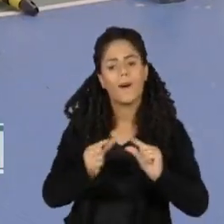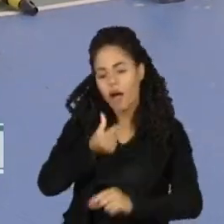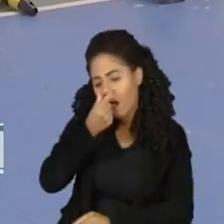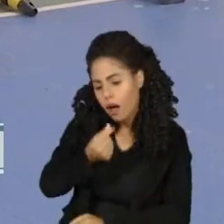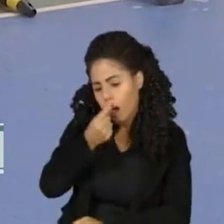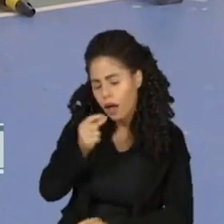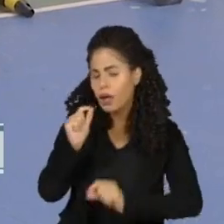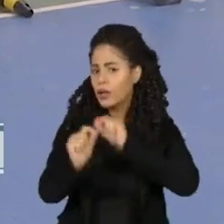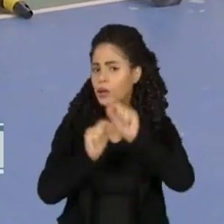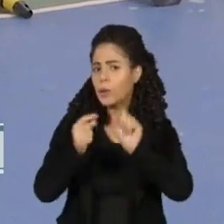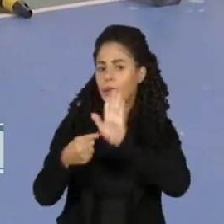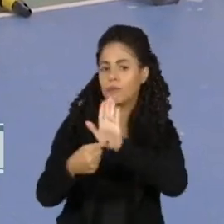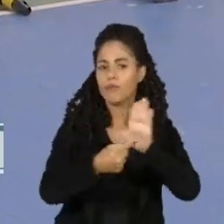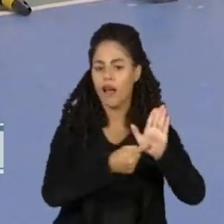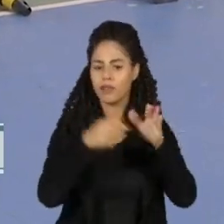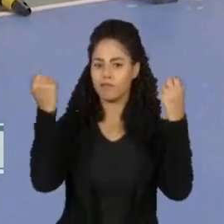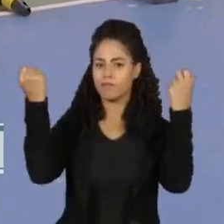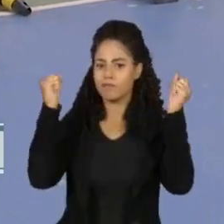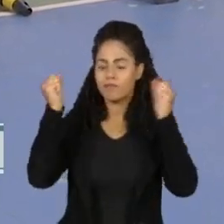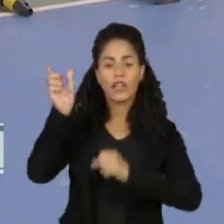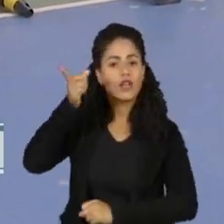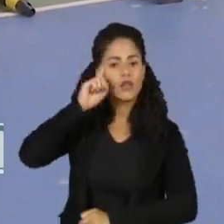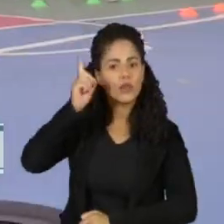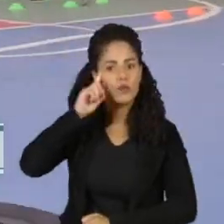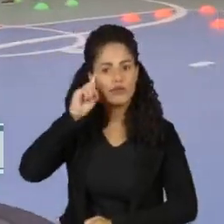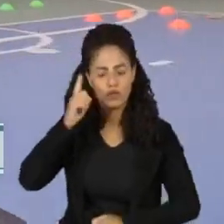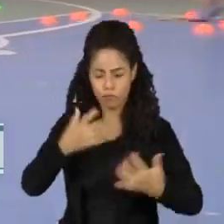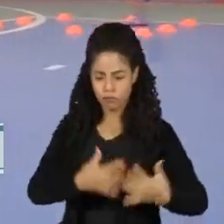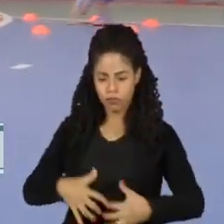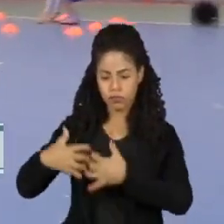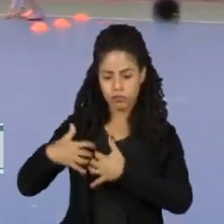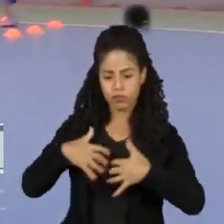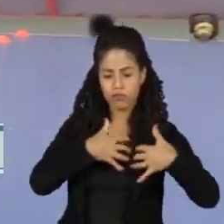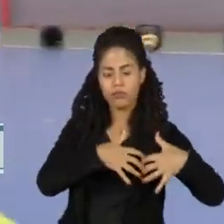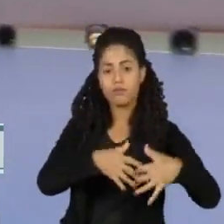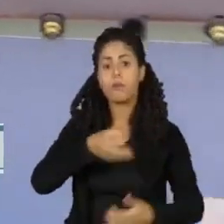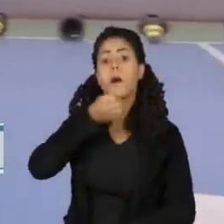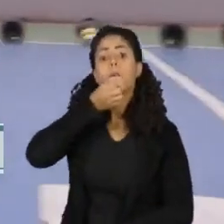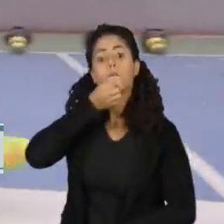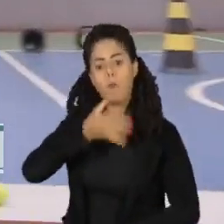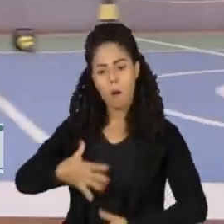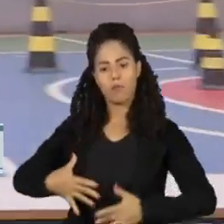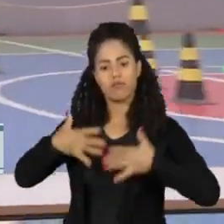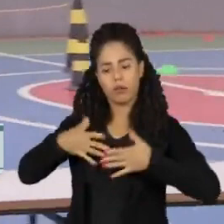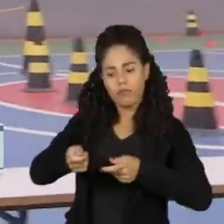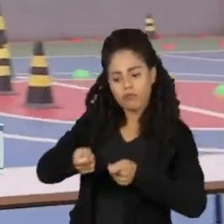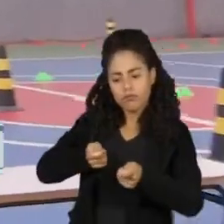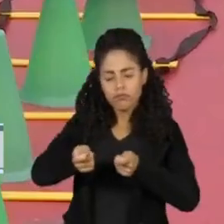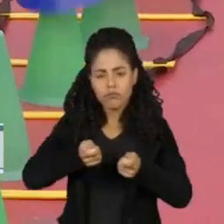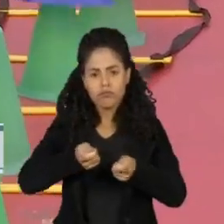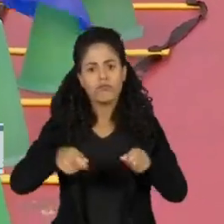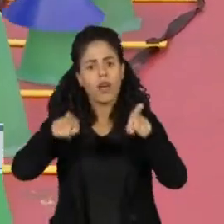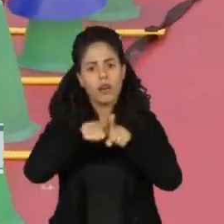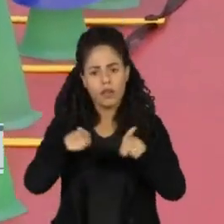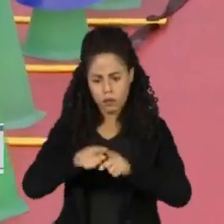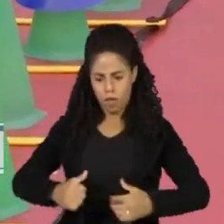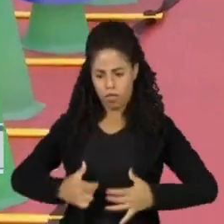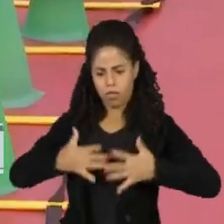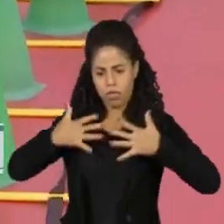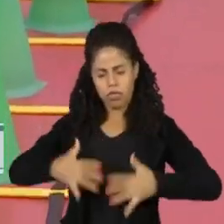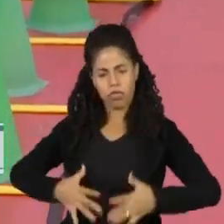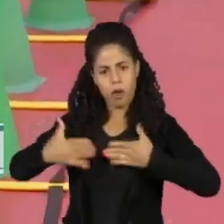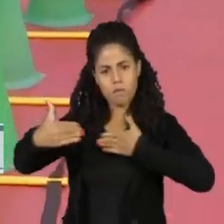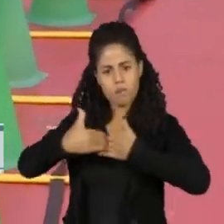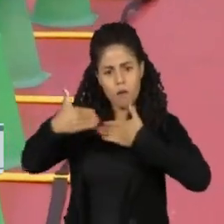A hipótese é que as atividades fortalecem o sistema imunológico e ajudam a controlar as citocinas inflamatórias,